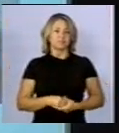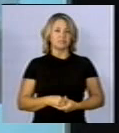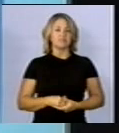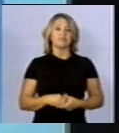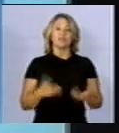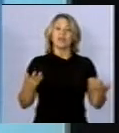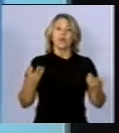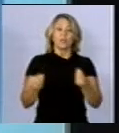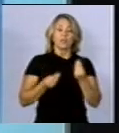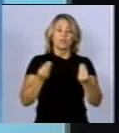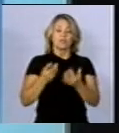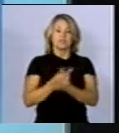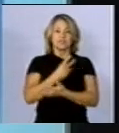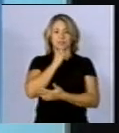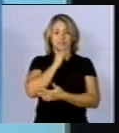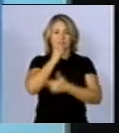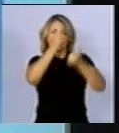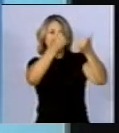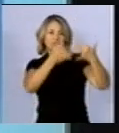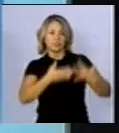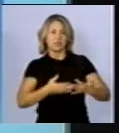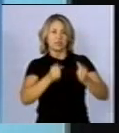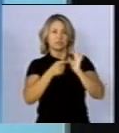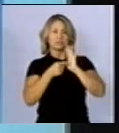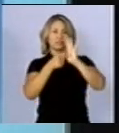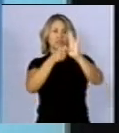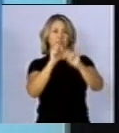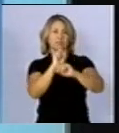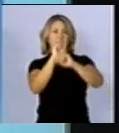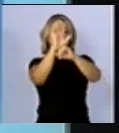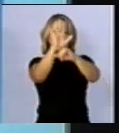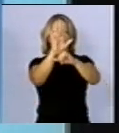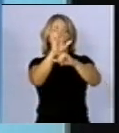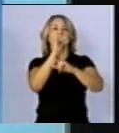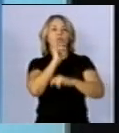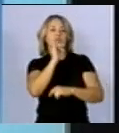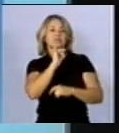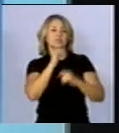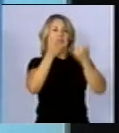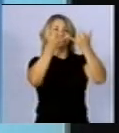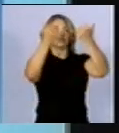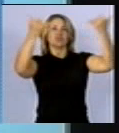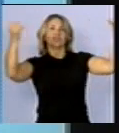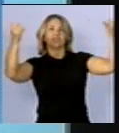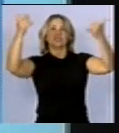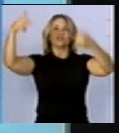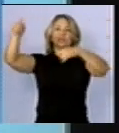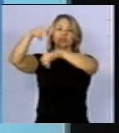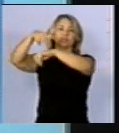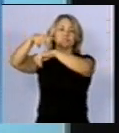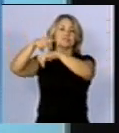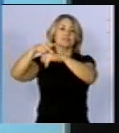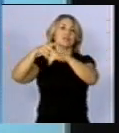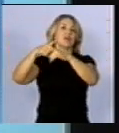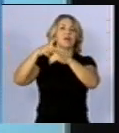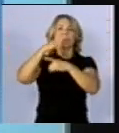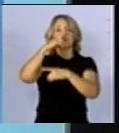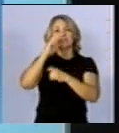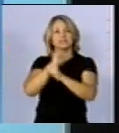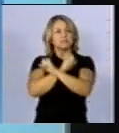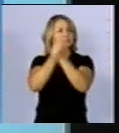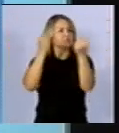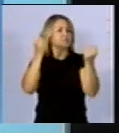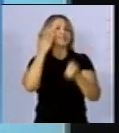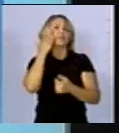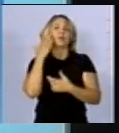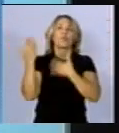Tanto é assim, que quando eu coloco nesse slide um exemplo de linha de cada um daqueles países, praticamente, acho que é impossível saber